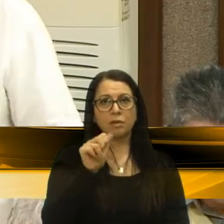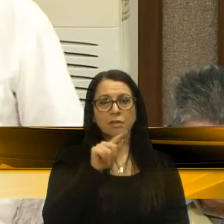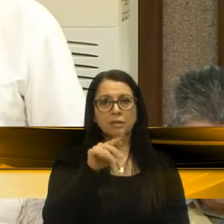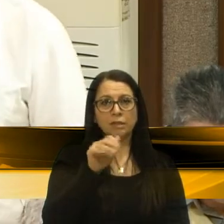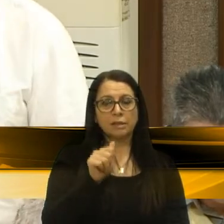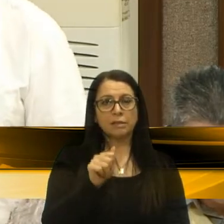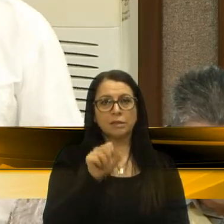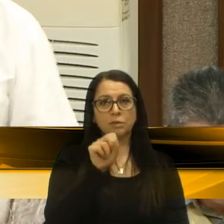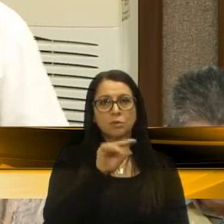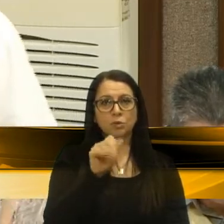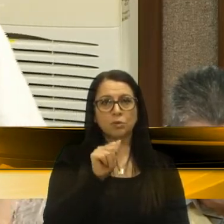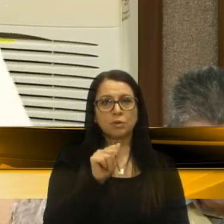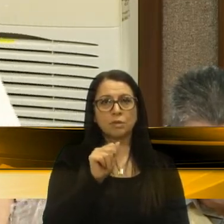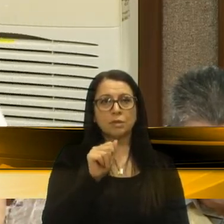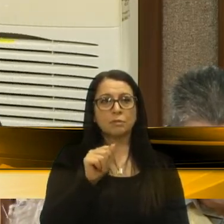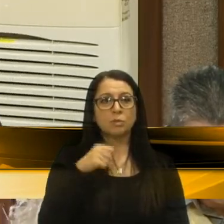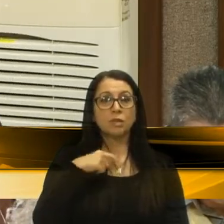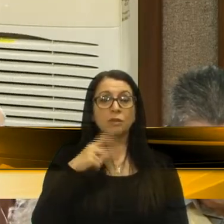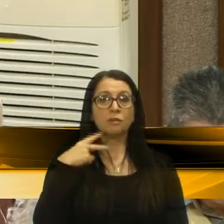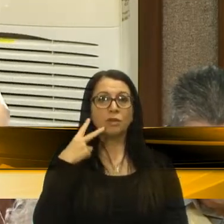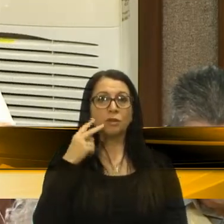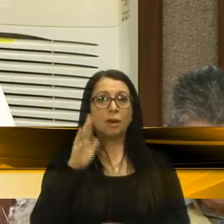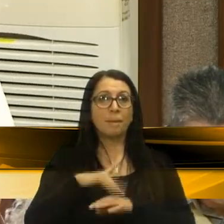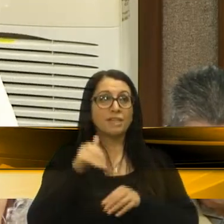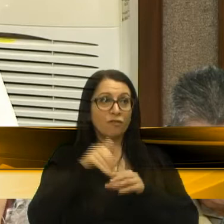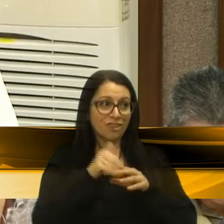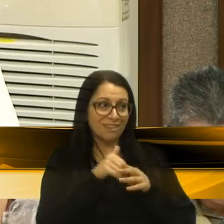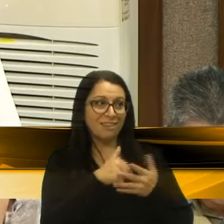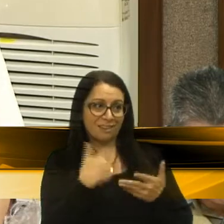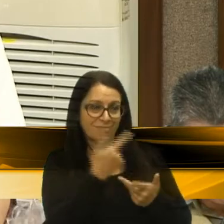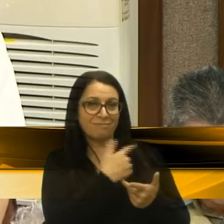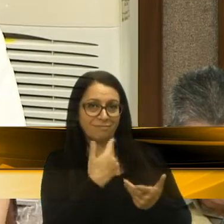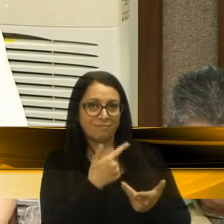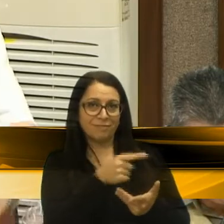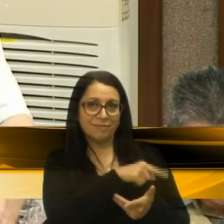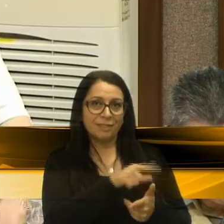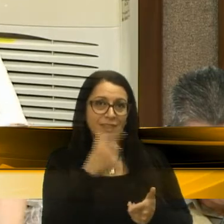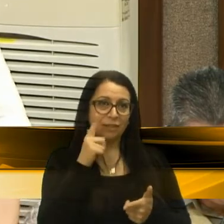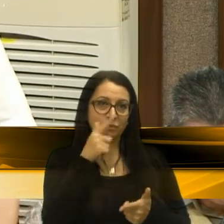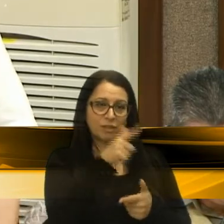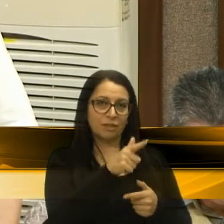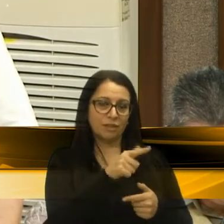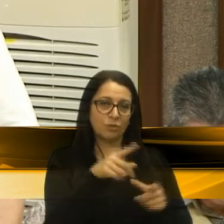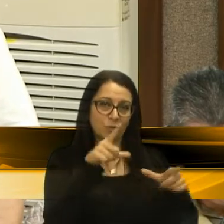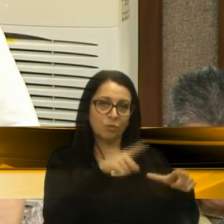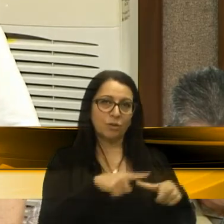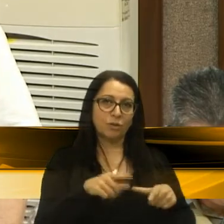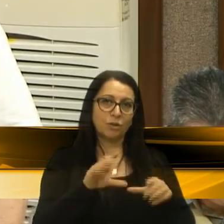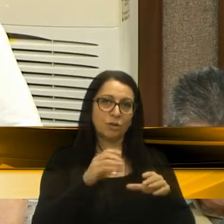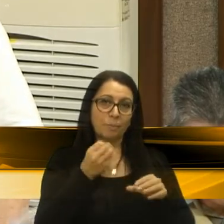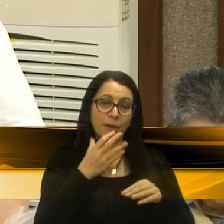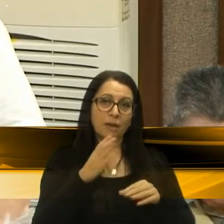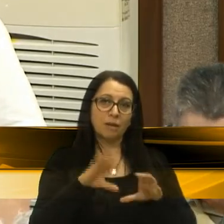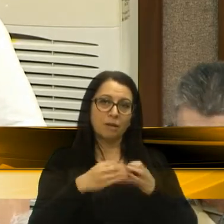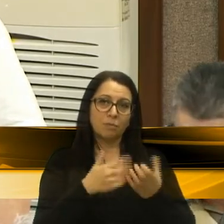a honra de ser o vereador mais votado de Fazenda Sousa, dos eleitos, obviamente, né? Mas quero muito bem aquela comunidade.